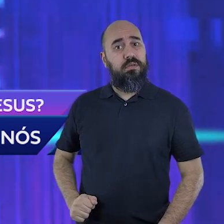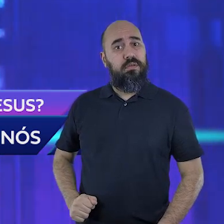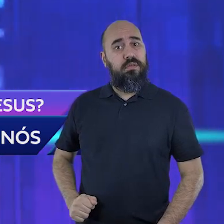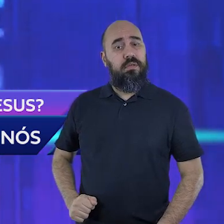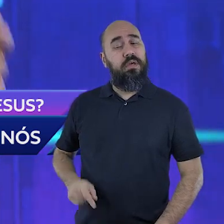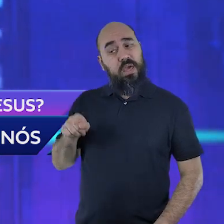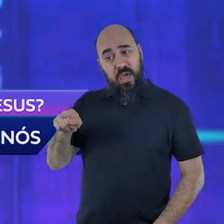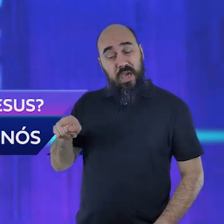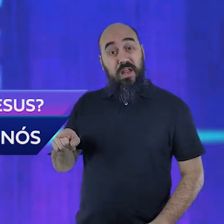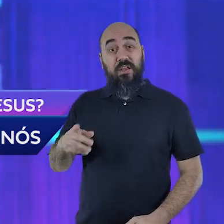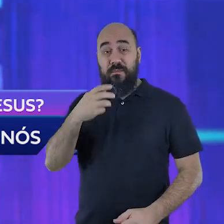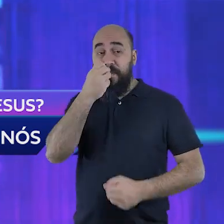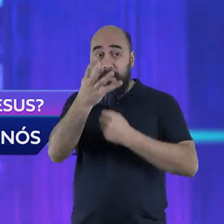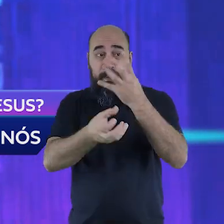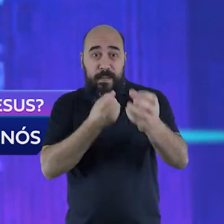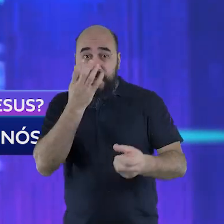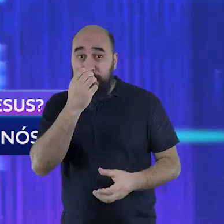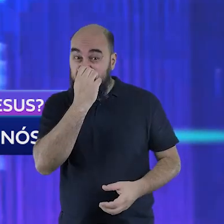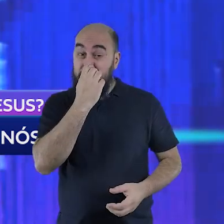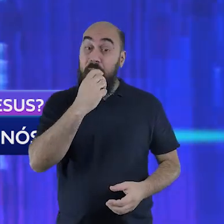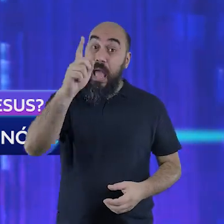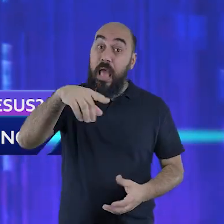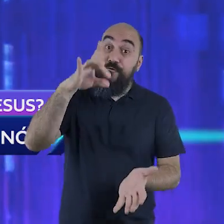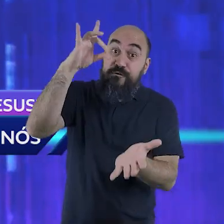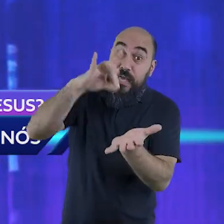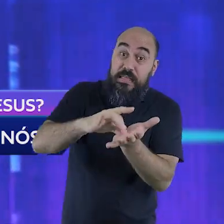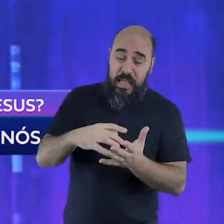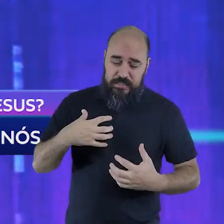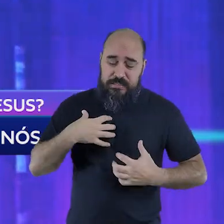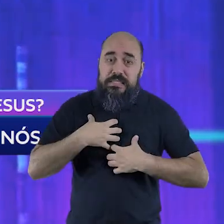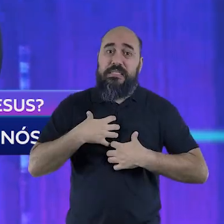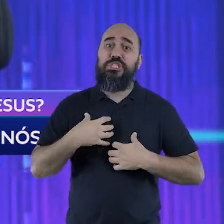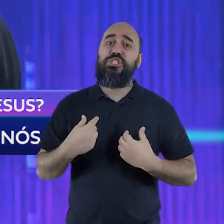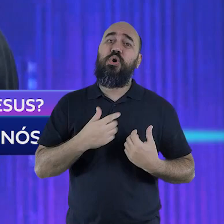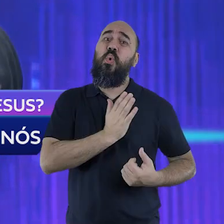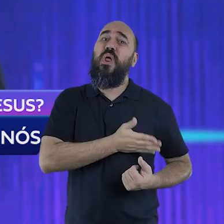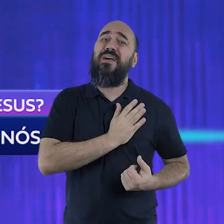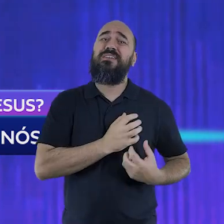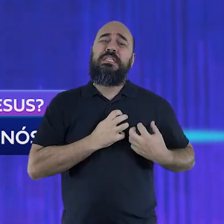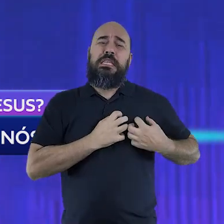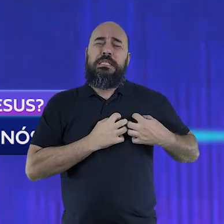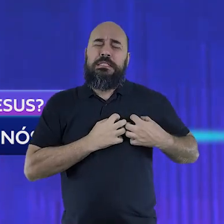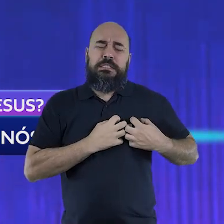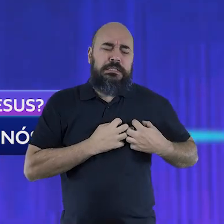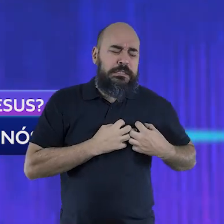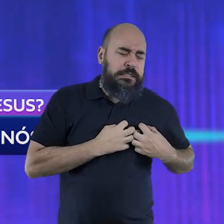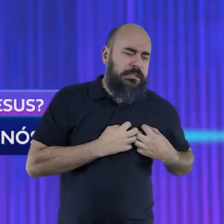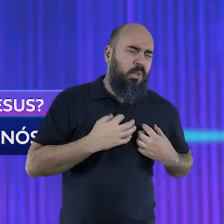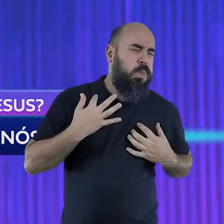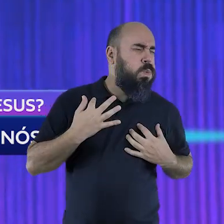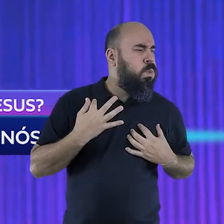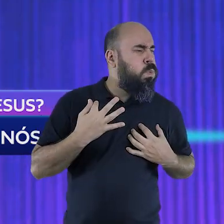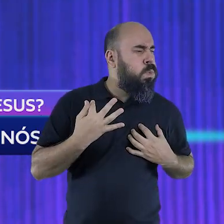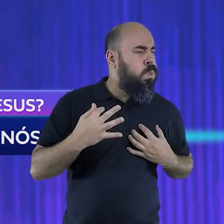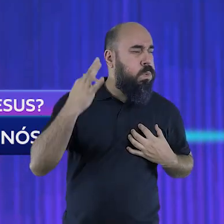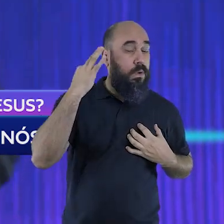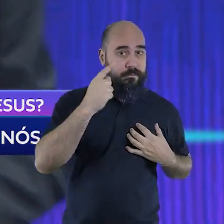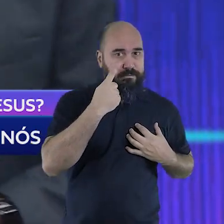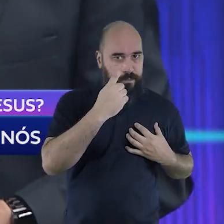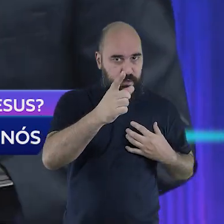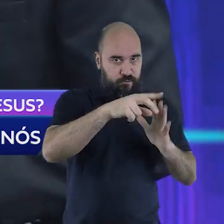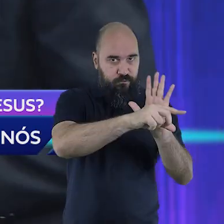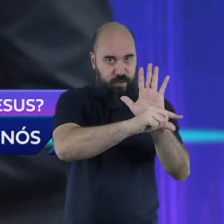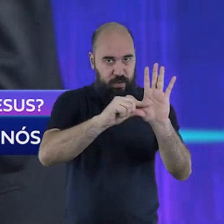Tanto que tudo o que Ele fala era a expressão real do que Ele sentia no coração. Olha só.